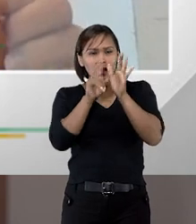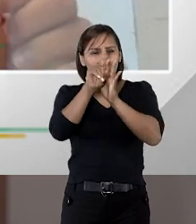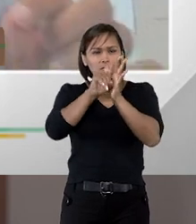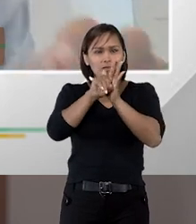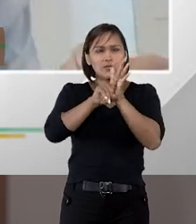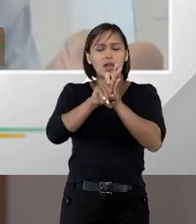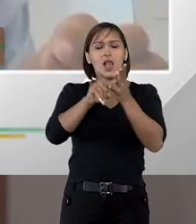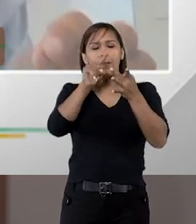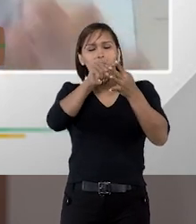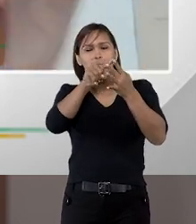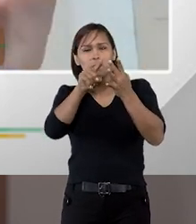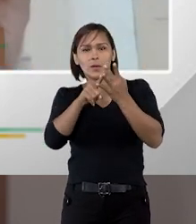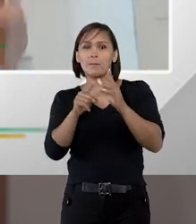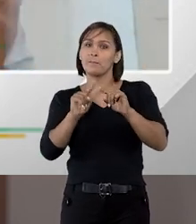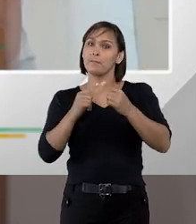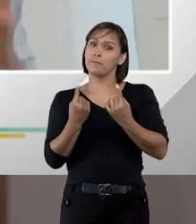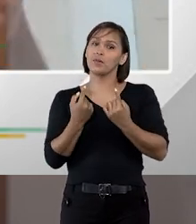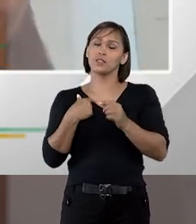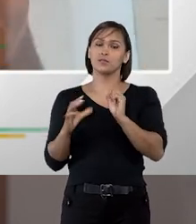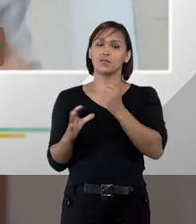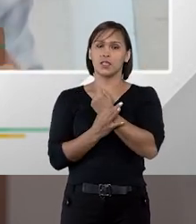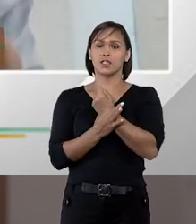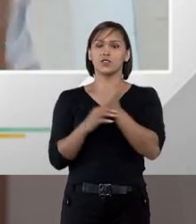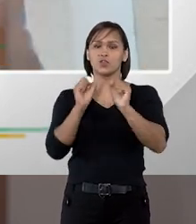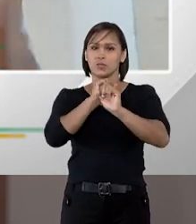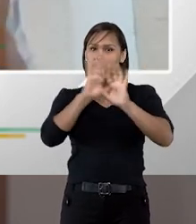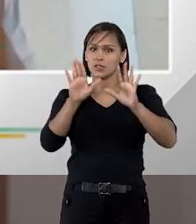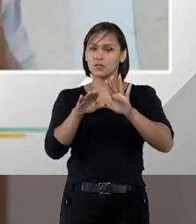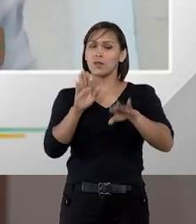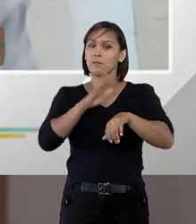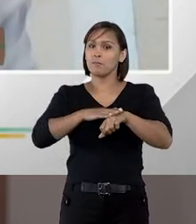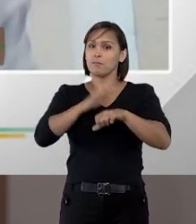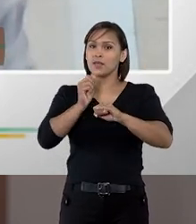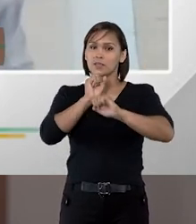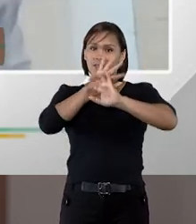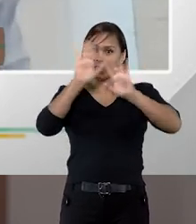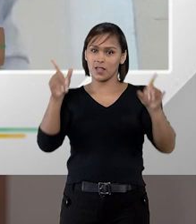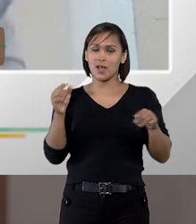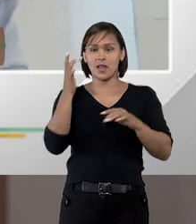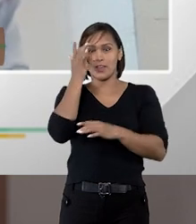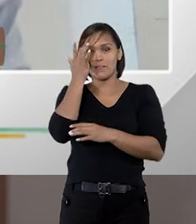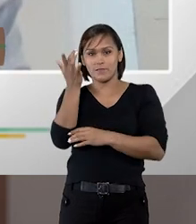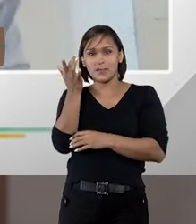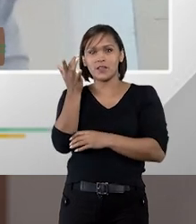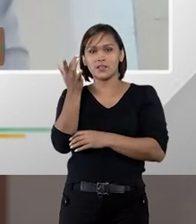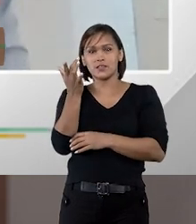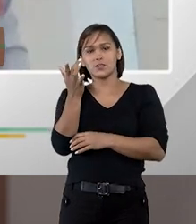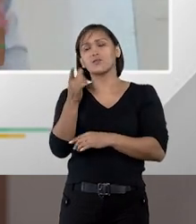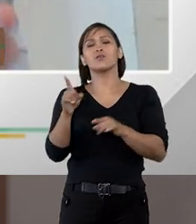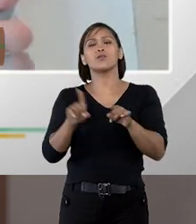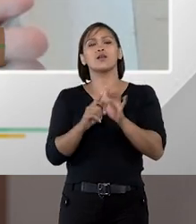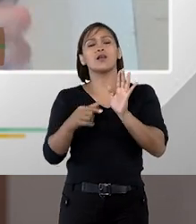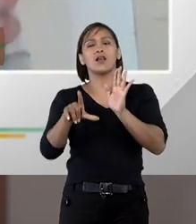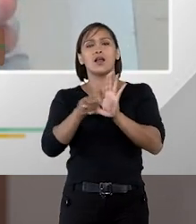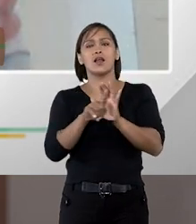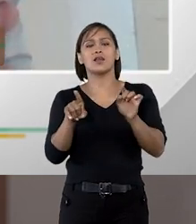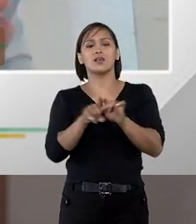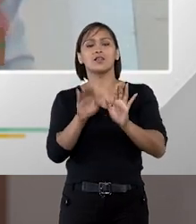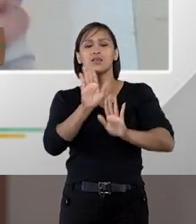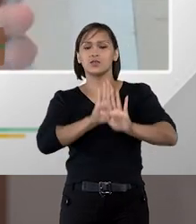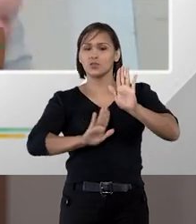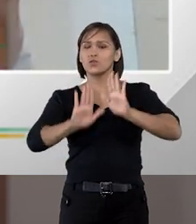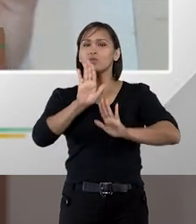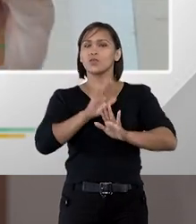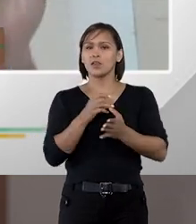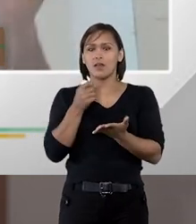analisando aditivo por aditivo mas para garantir uma transparência mais clara e mais fácil além da todo